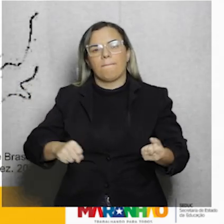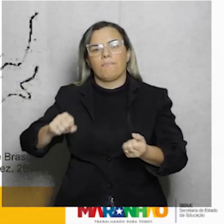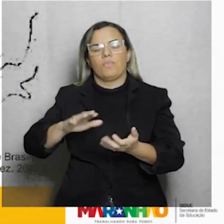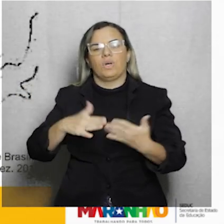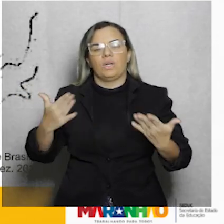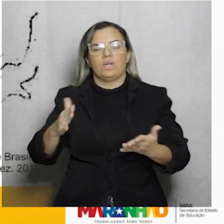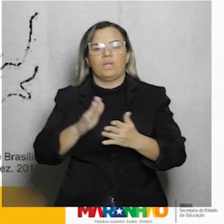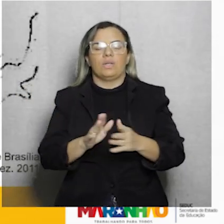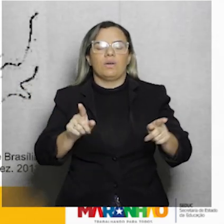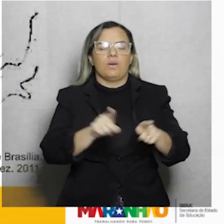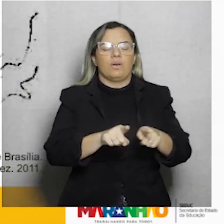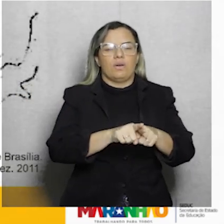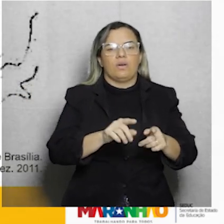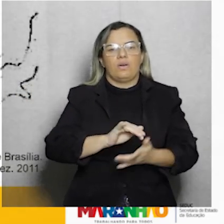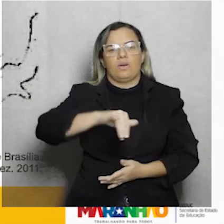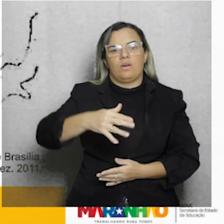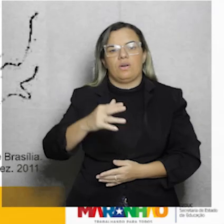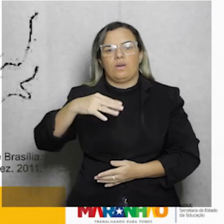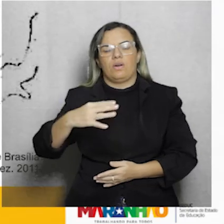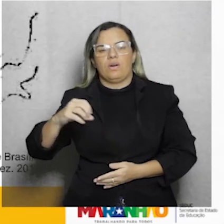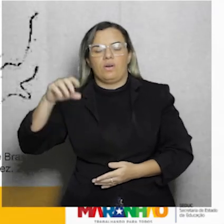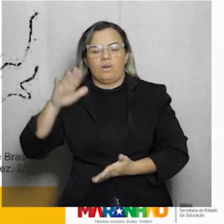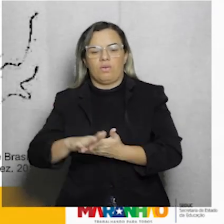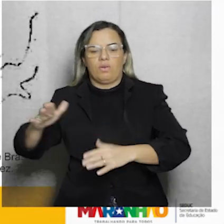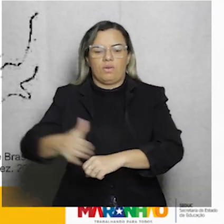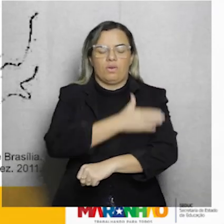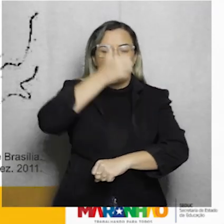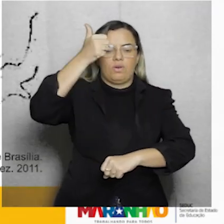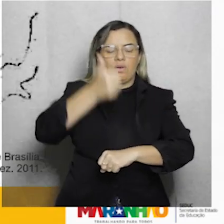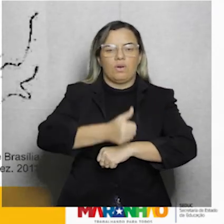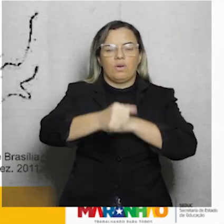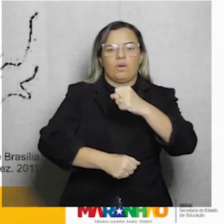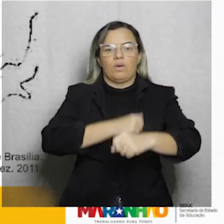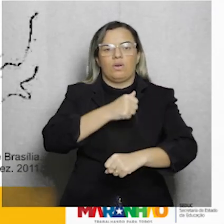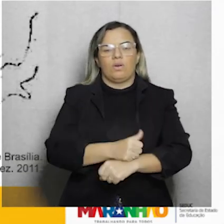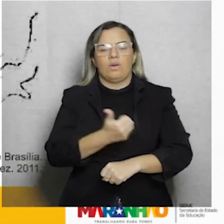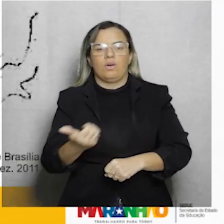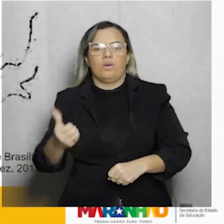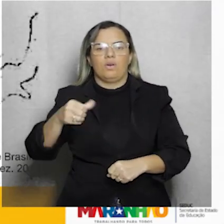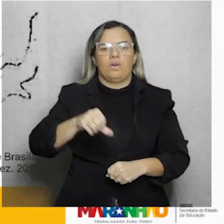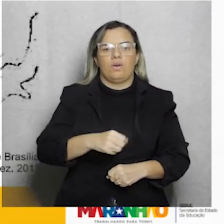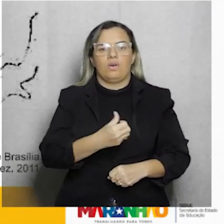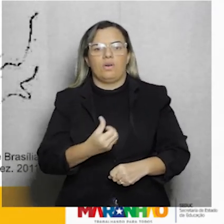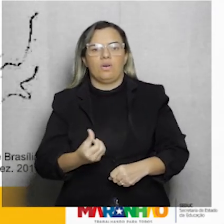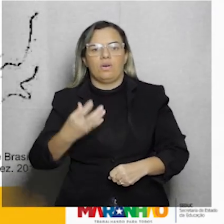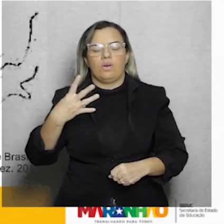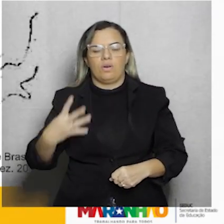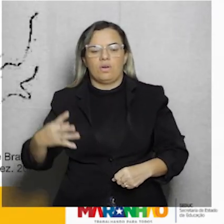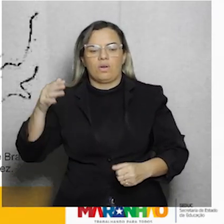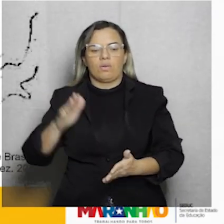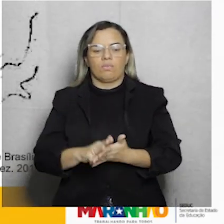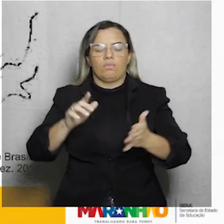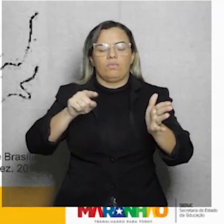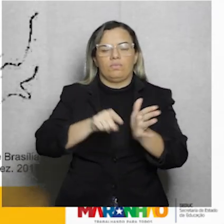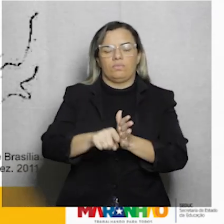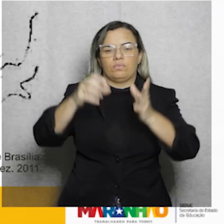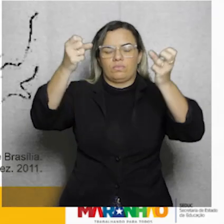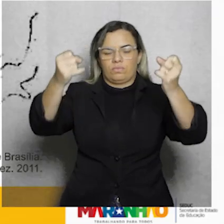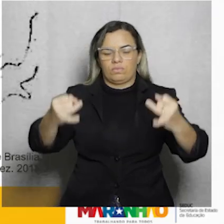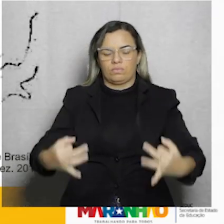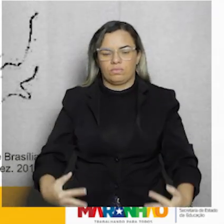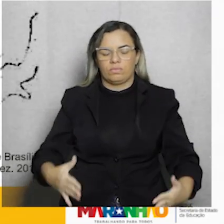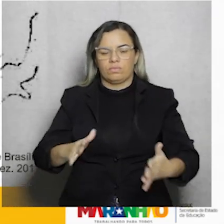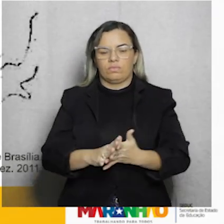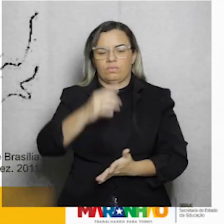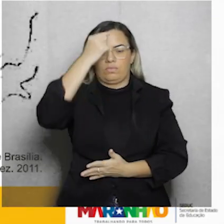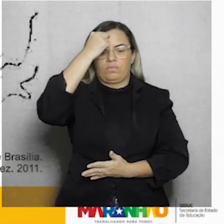Goulart, que sofreu o golpe militar de 1964. A questão, o item-questão, traz inclusive